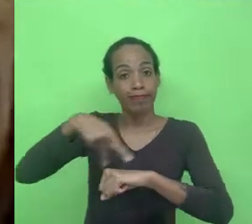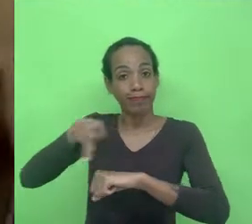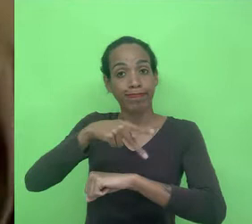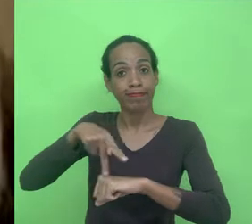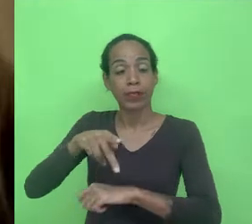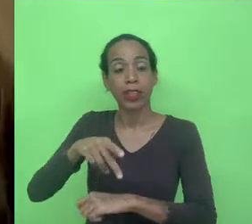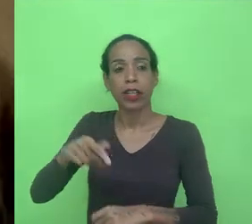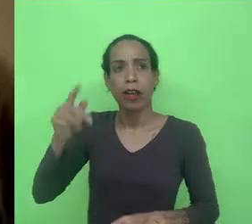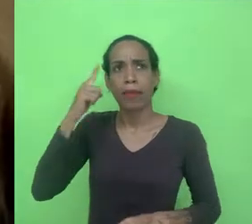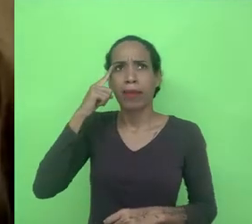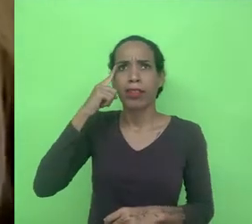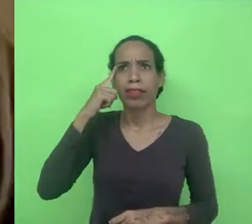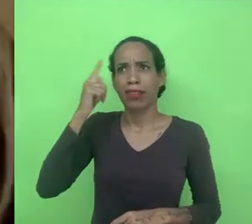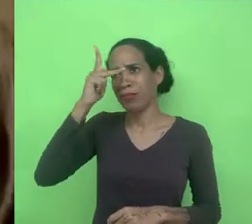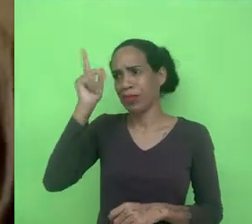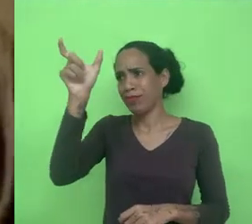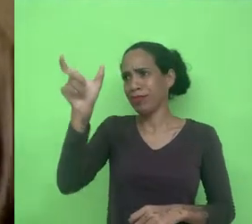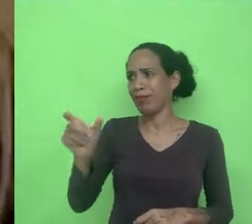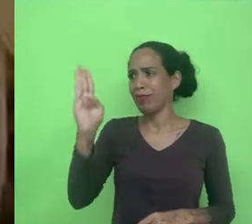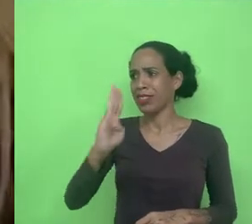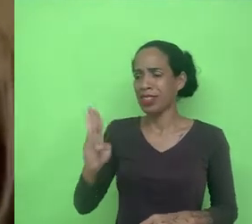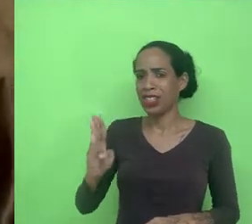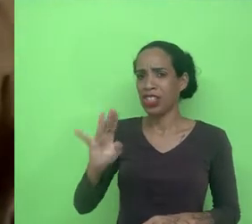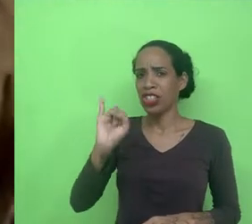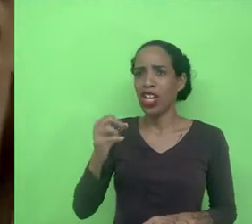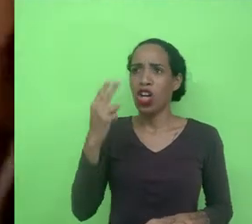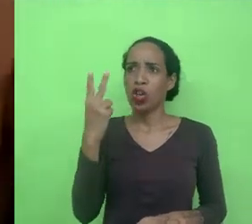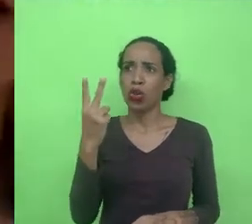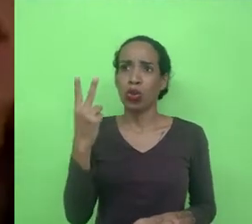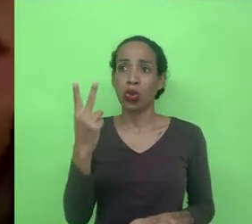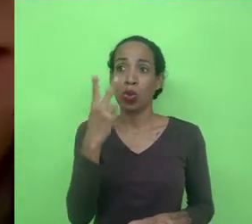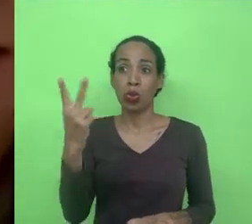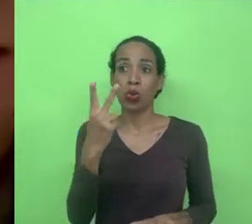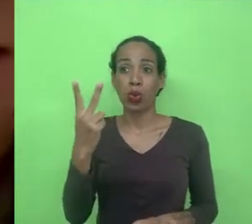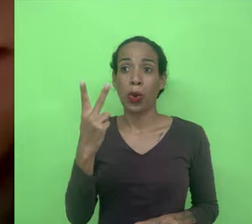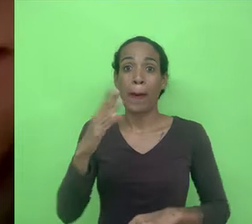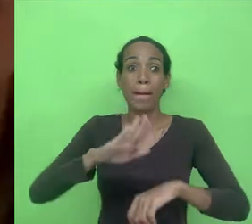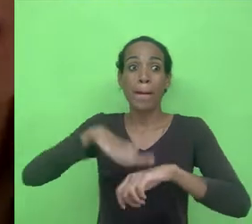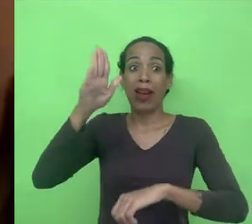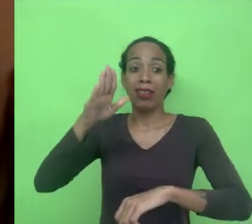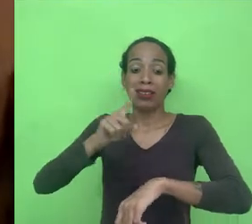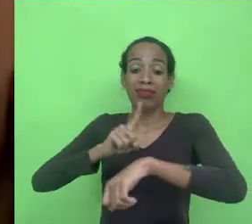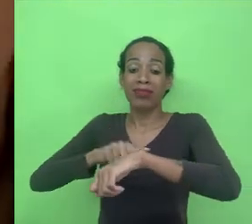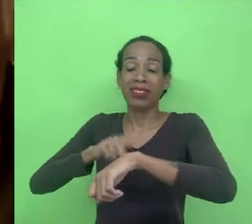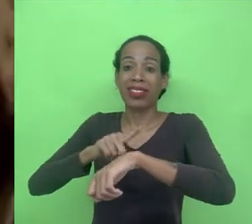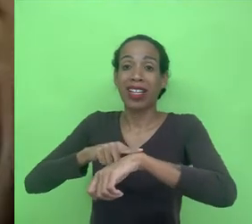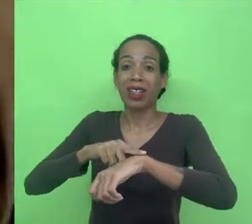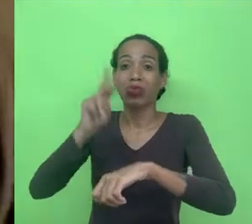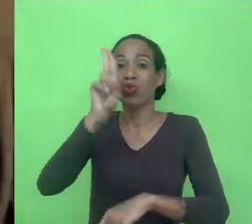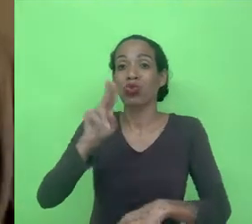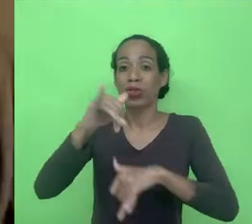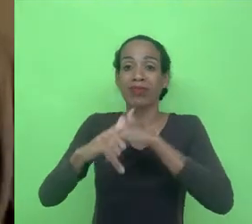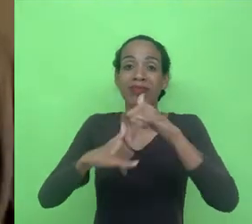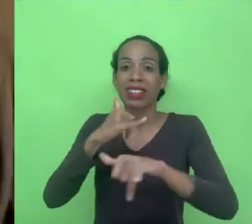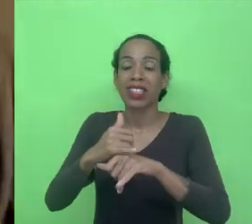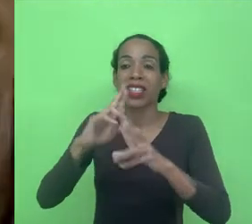brasileiro ele é considerado ele está entre os dois primeiros no ranking da população que fica mais tempo na internet nas redes sociais em